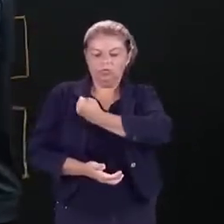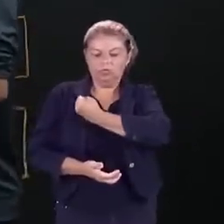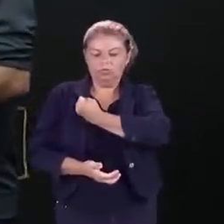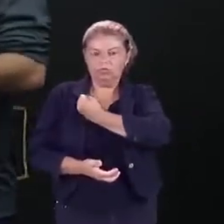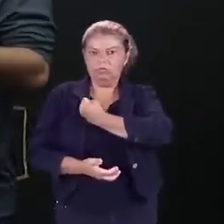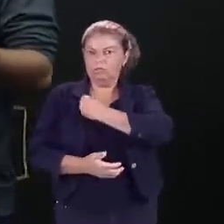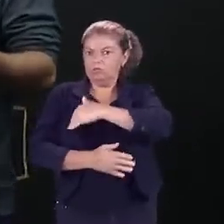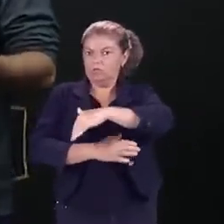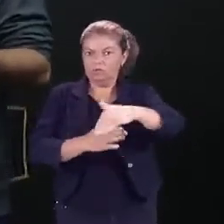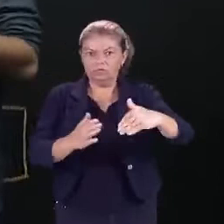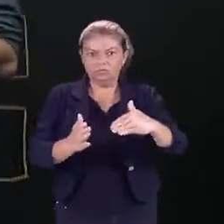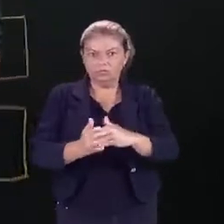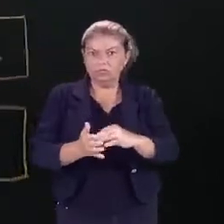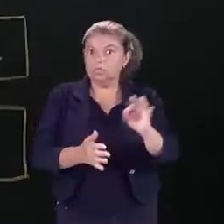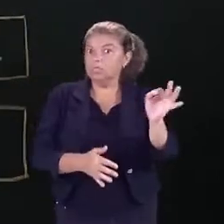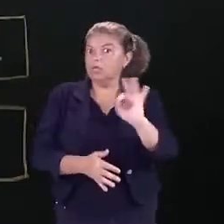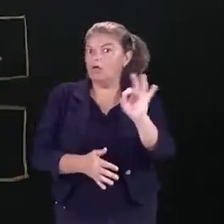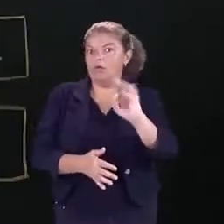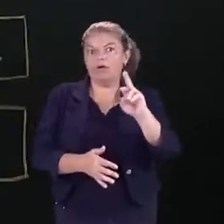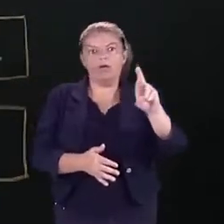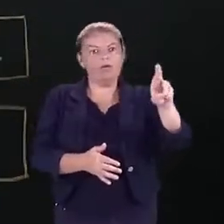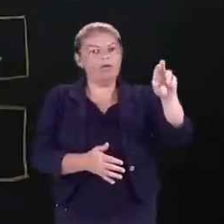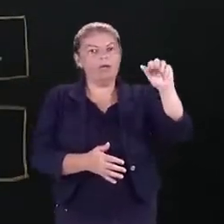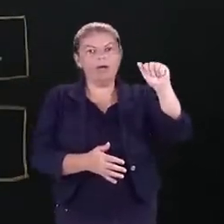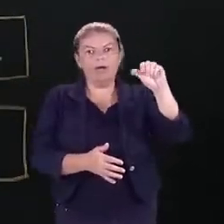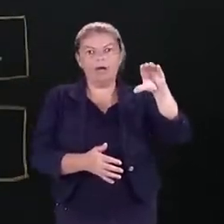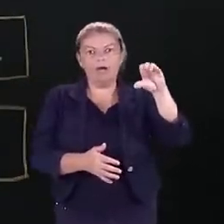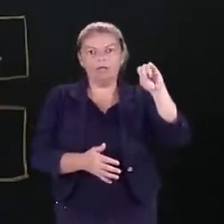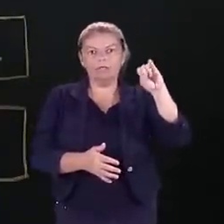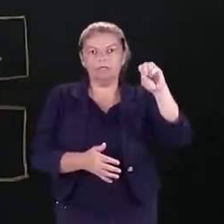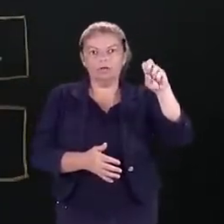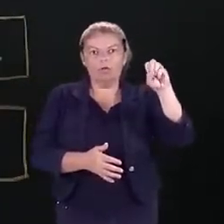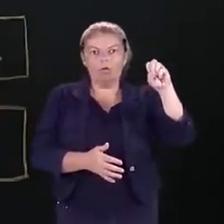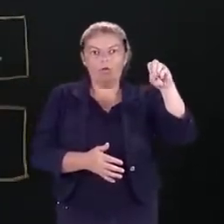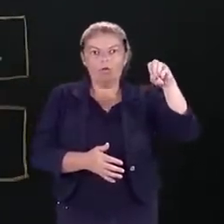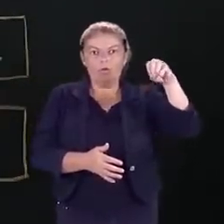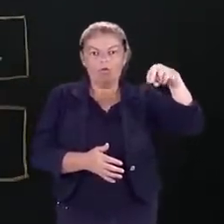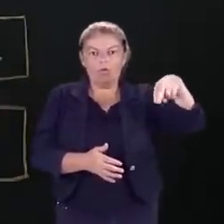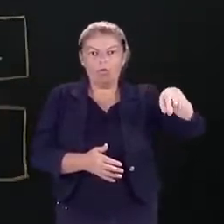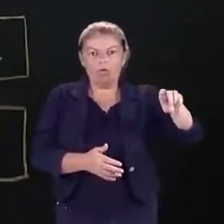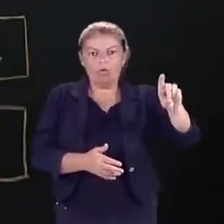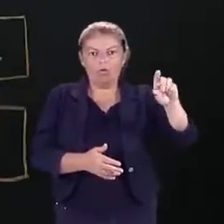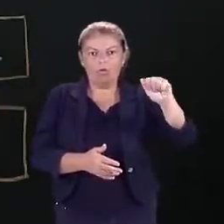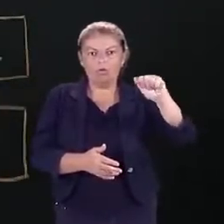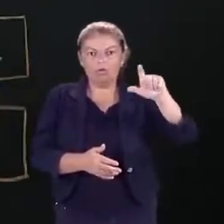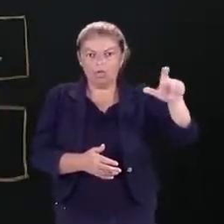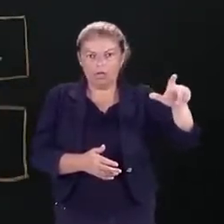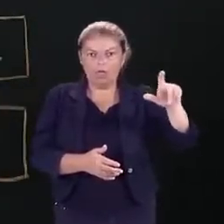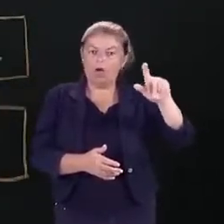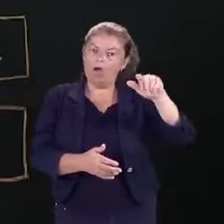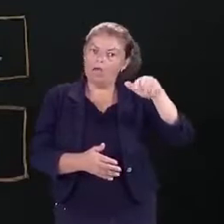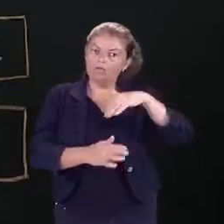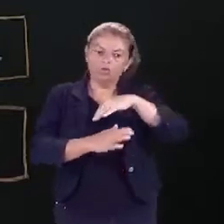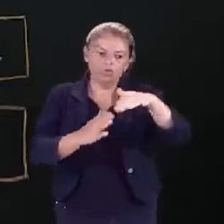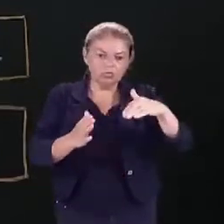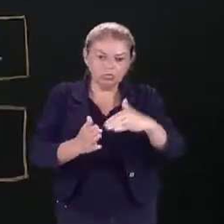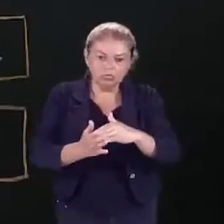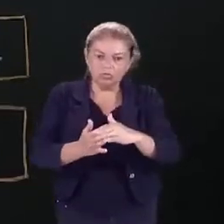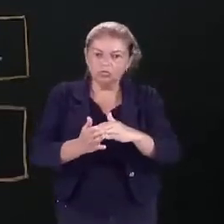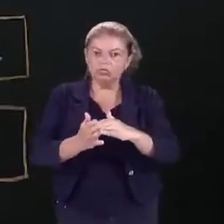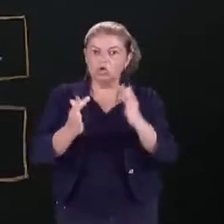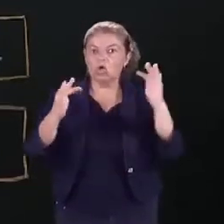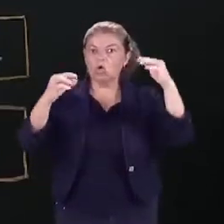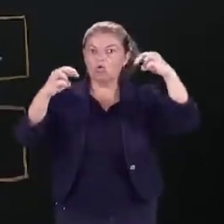número que não é racional. Além disso, número irracional é todo número que, aliás, todo número com